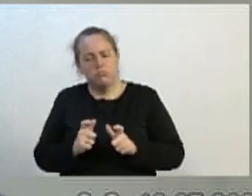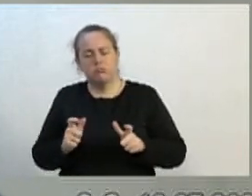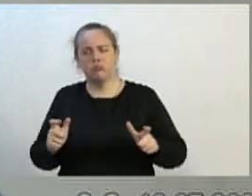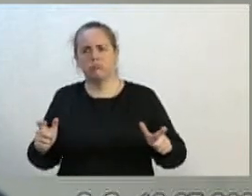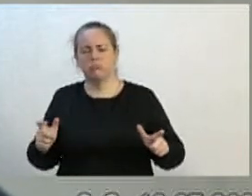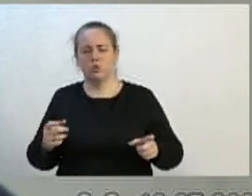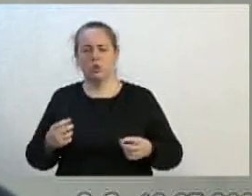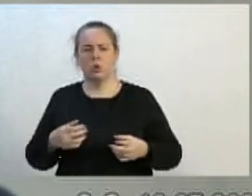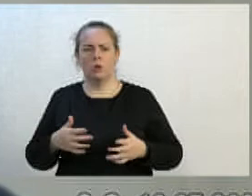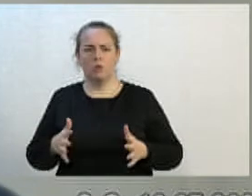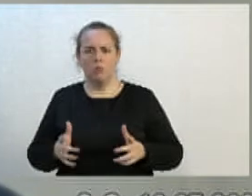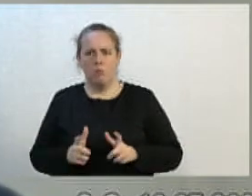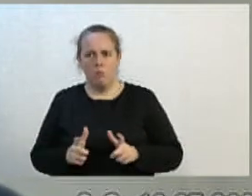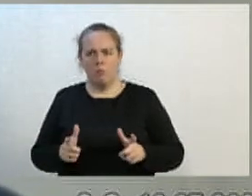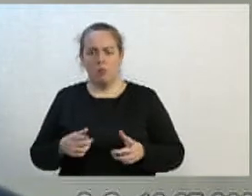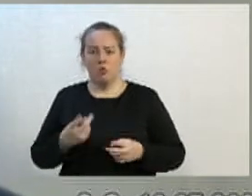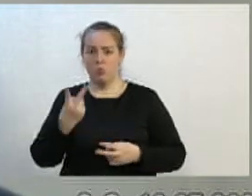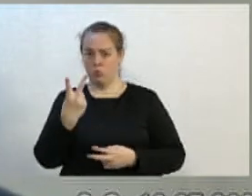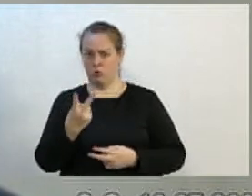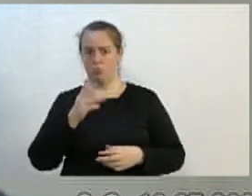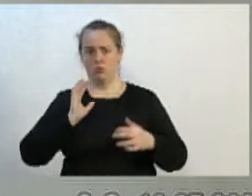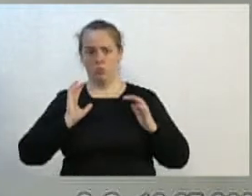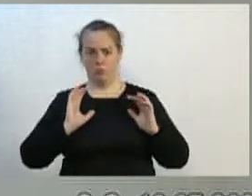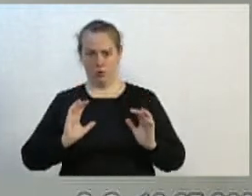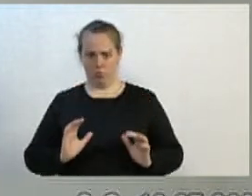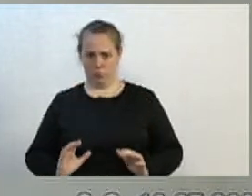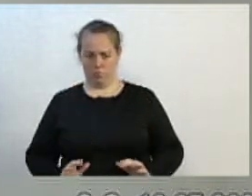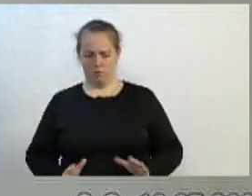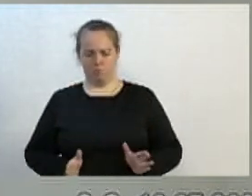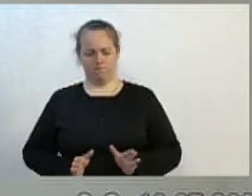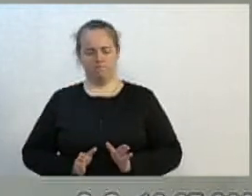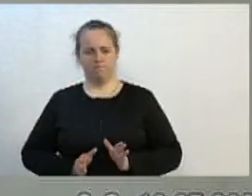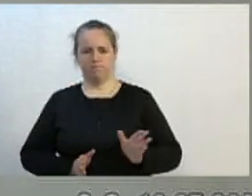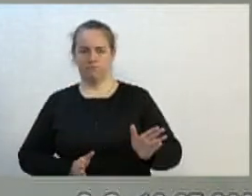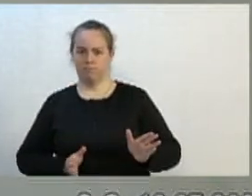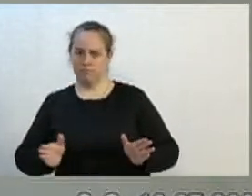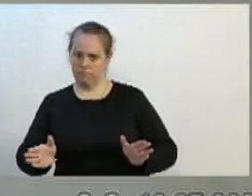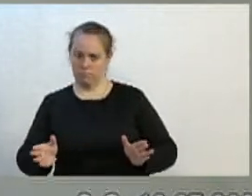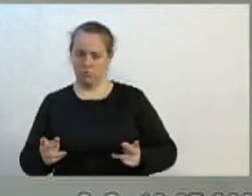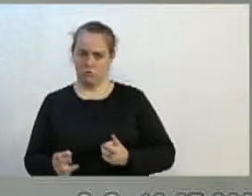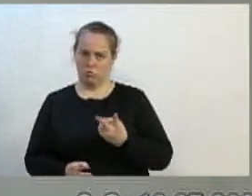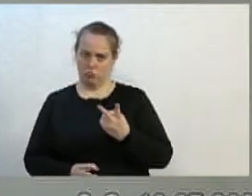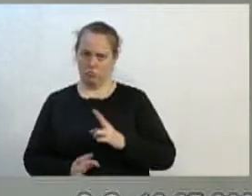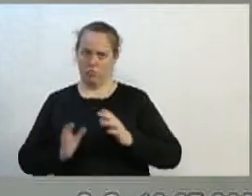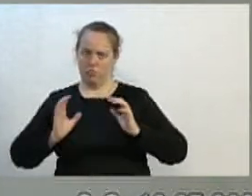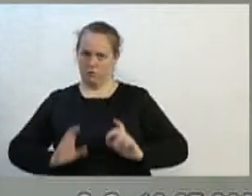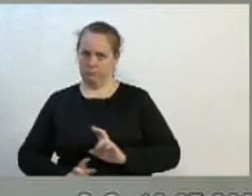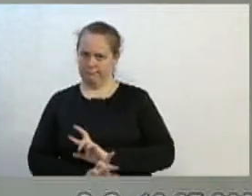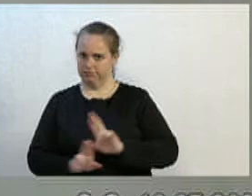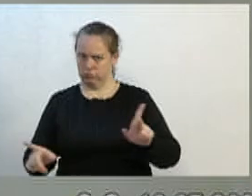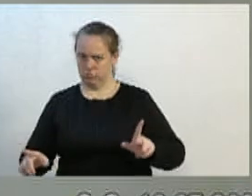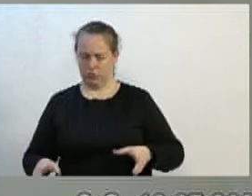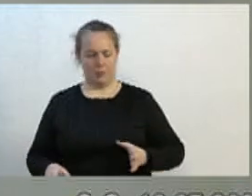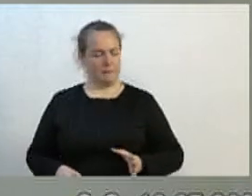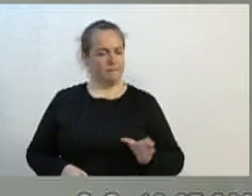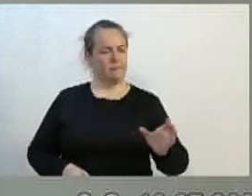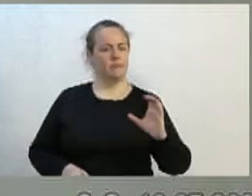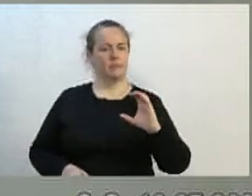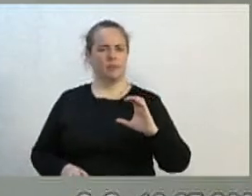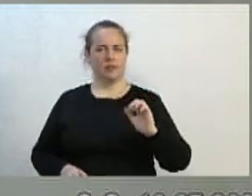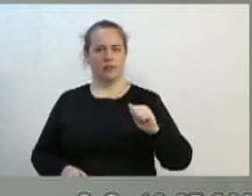segmentos comportamentais bem distintos, o segmento dos canalhas